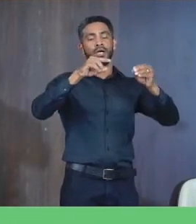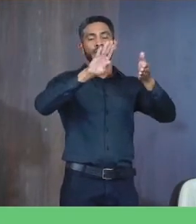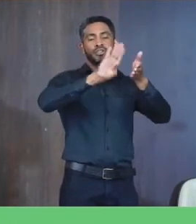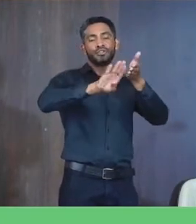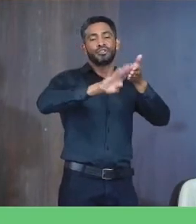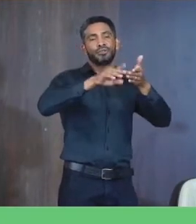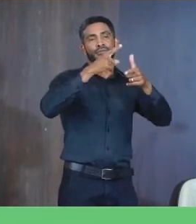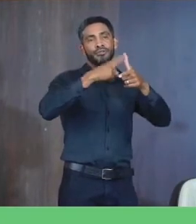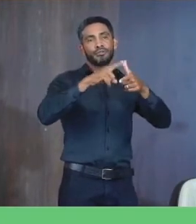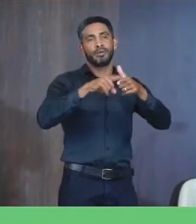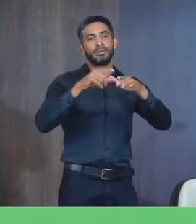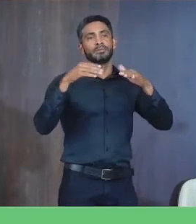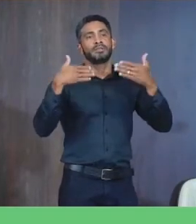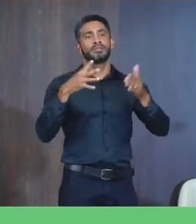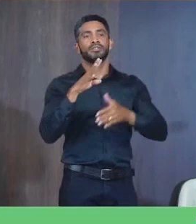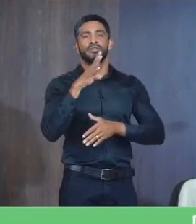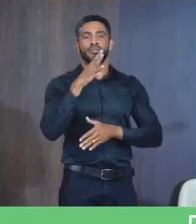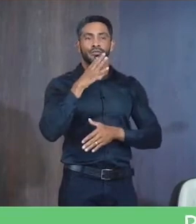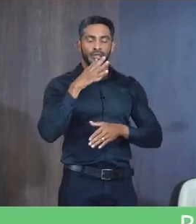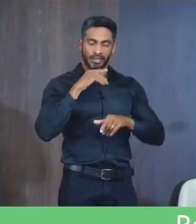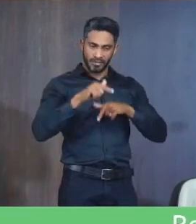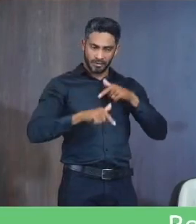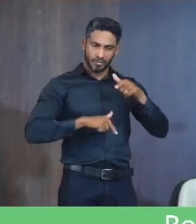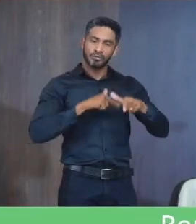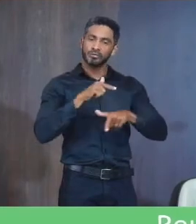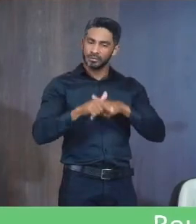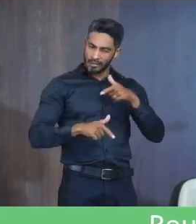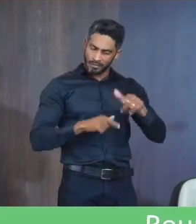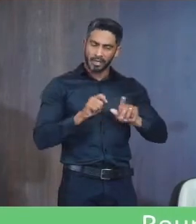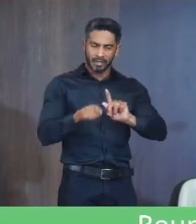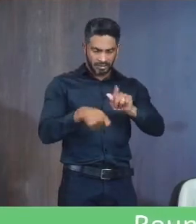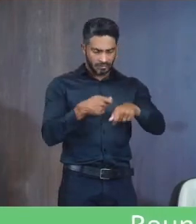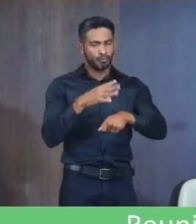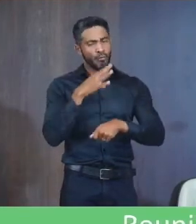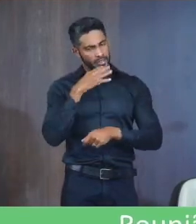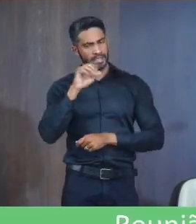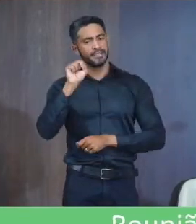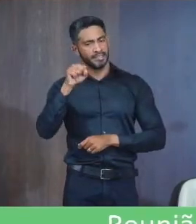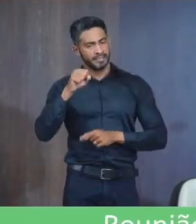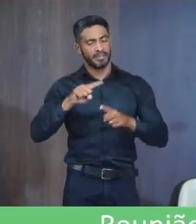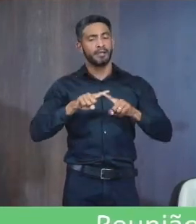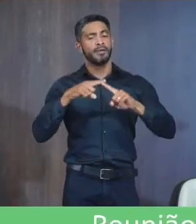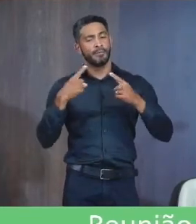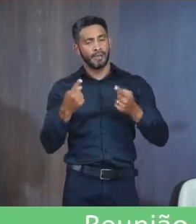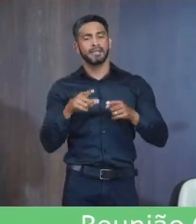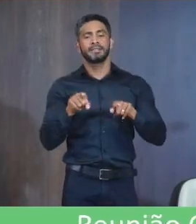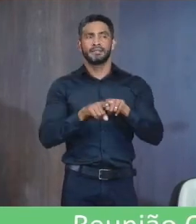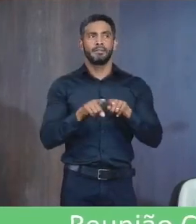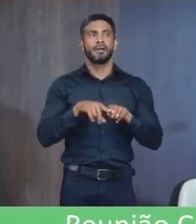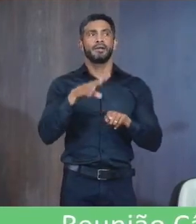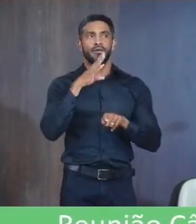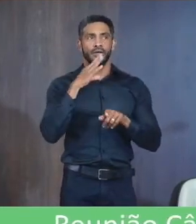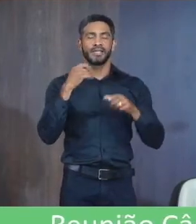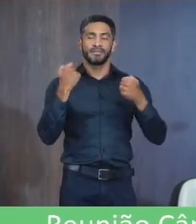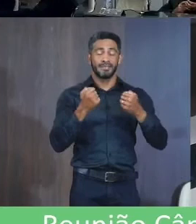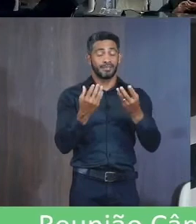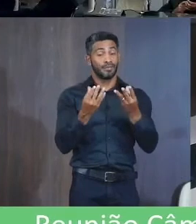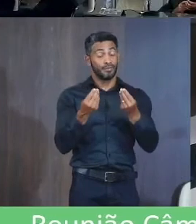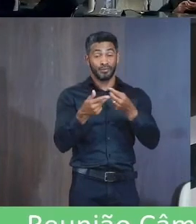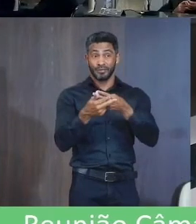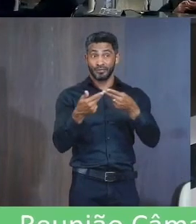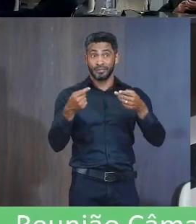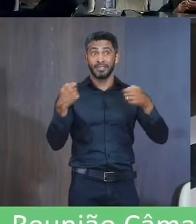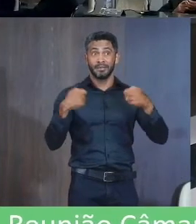A gente reconhece O serviço Que a administração Está fazendo Reconhece Mas a gente também Reconhece Que tem que ser Muitas coisas Para